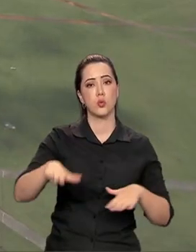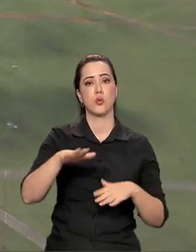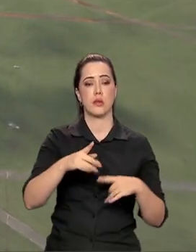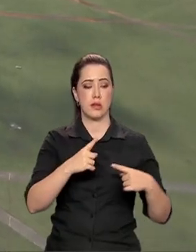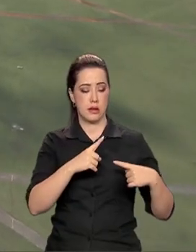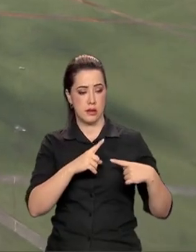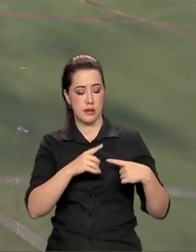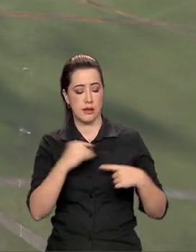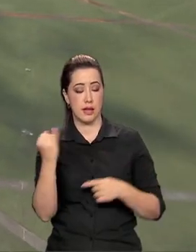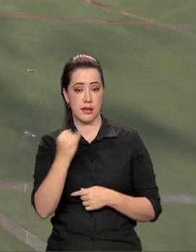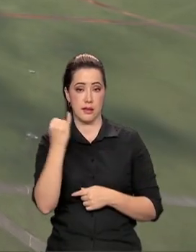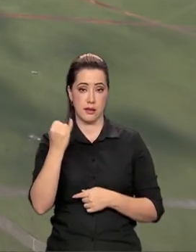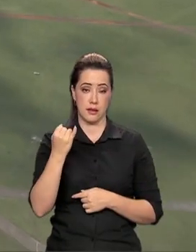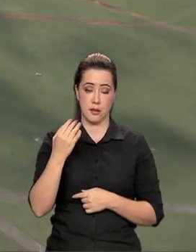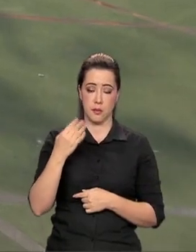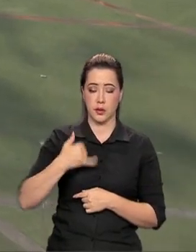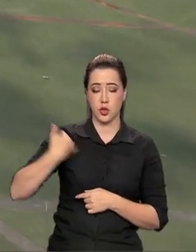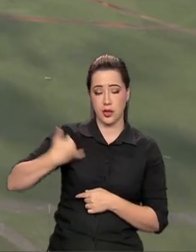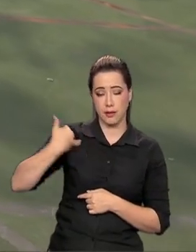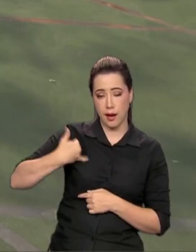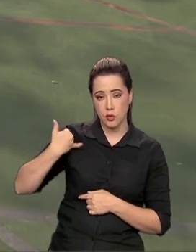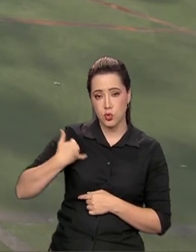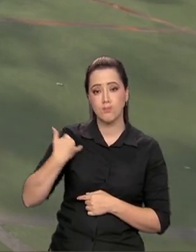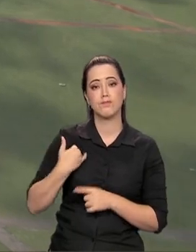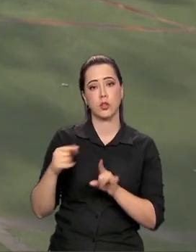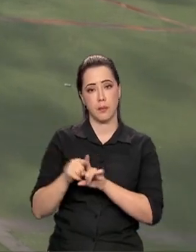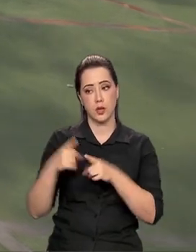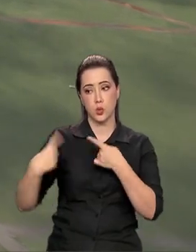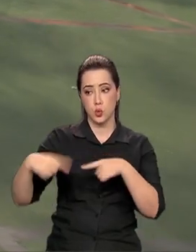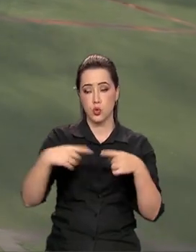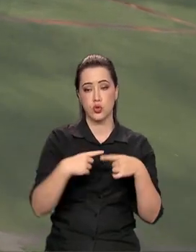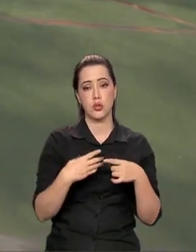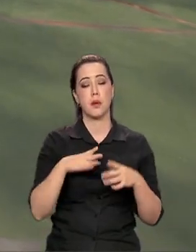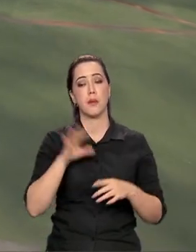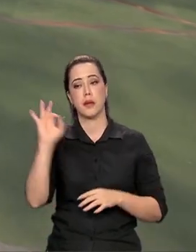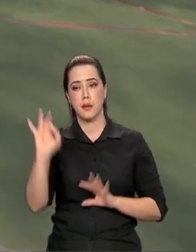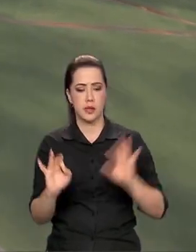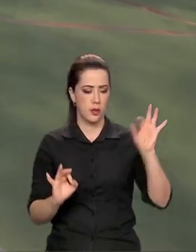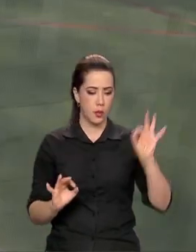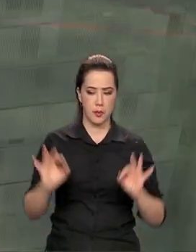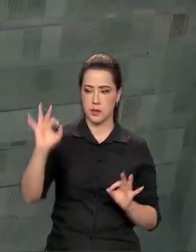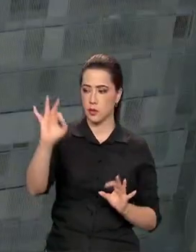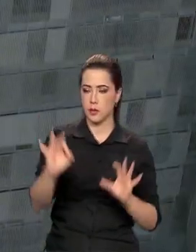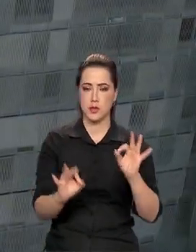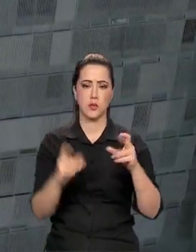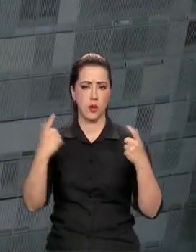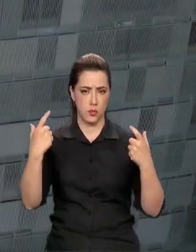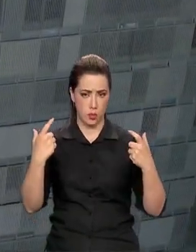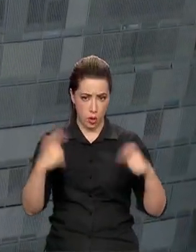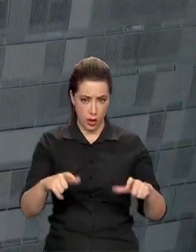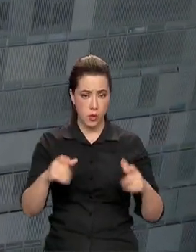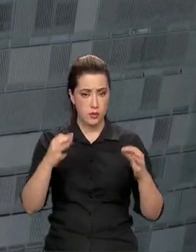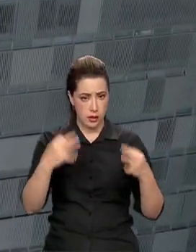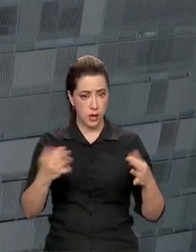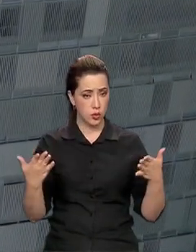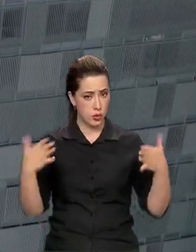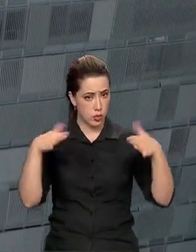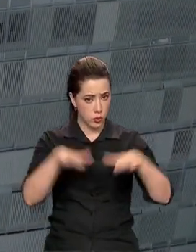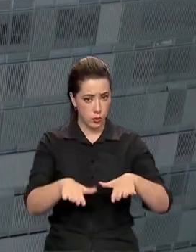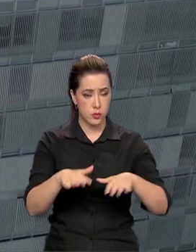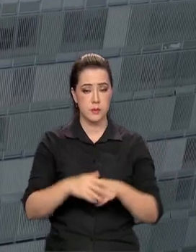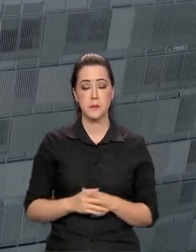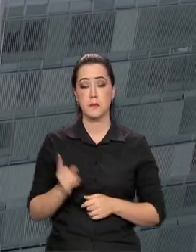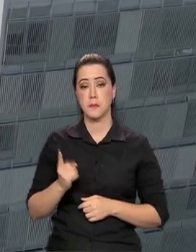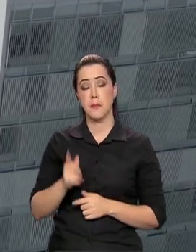ações como essas que o governo federal espera compartilhar para criar um ambiente de trabalho onde os empregados e servidores